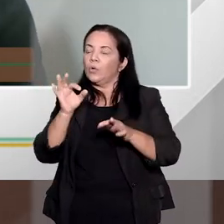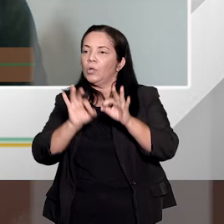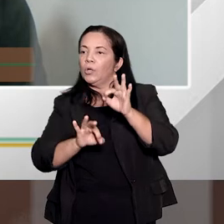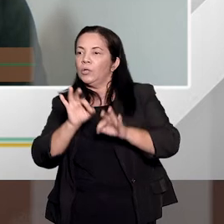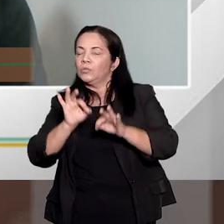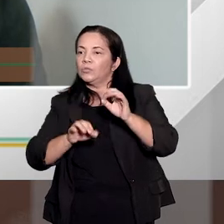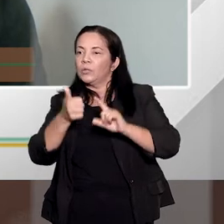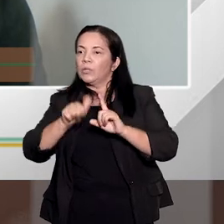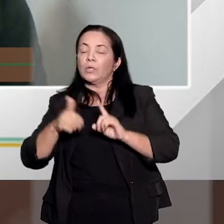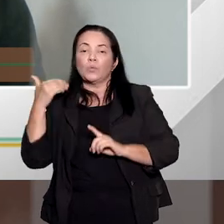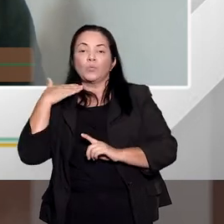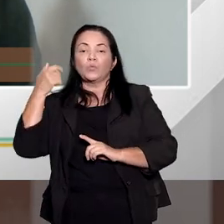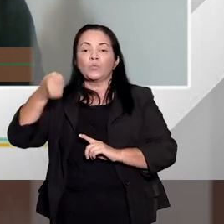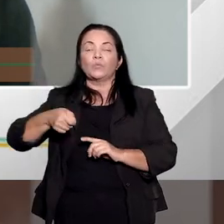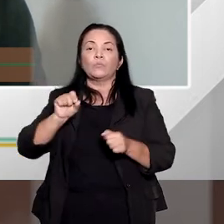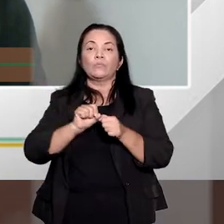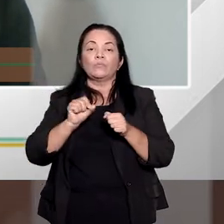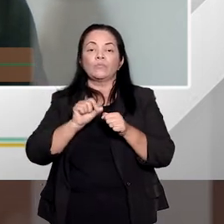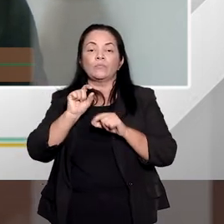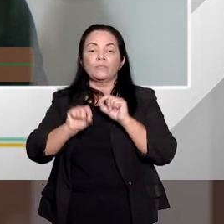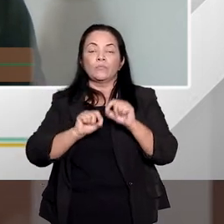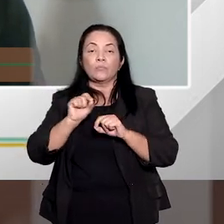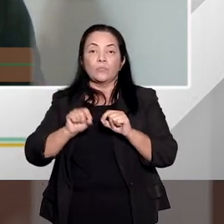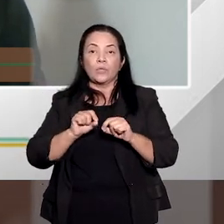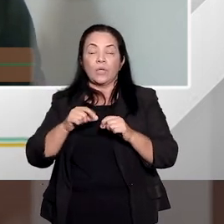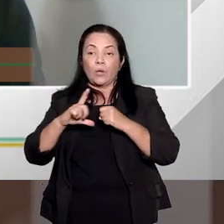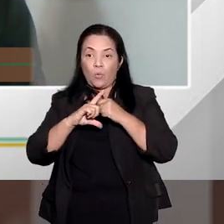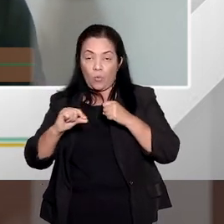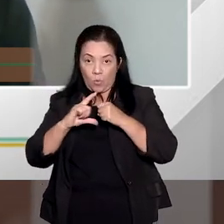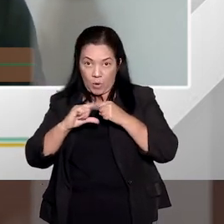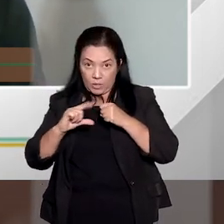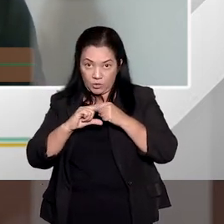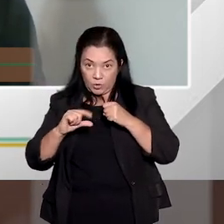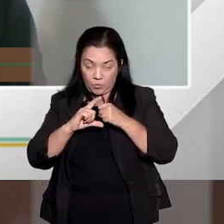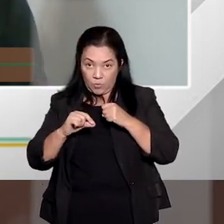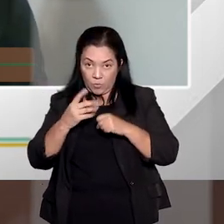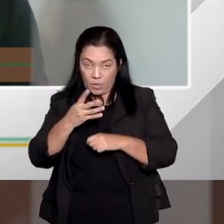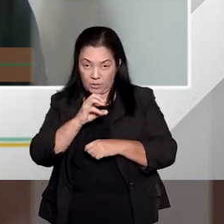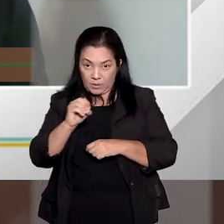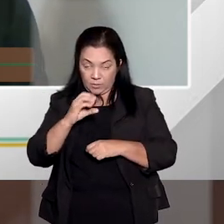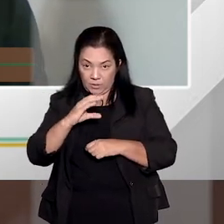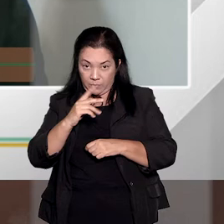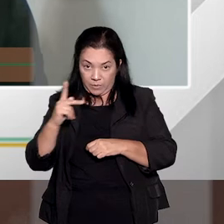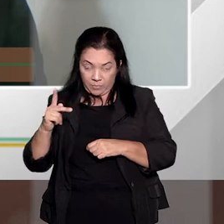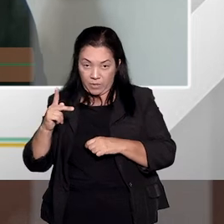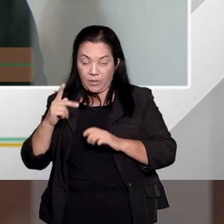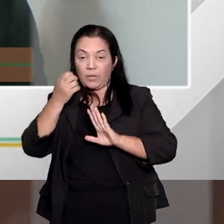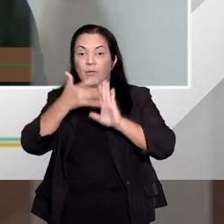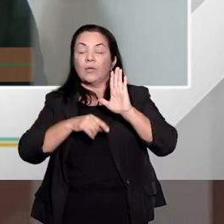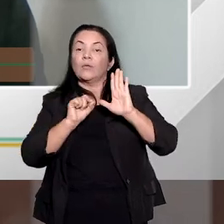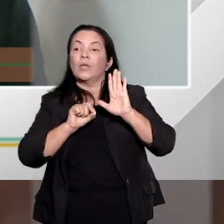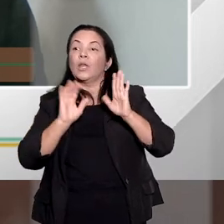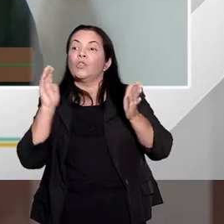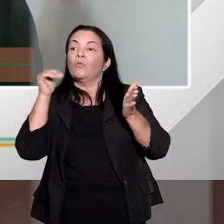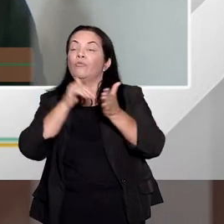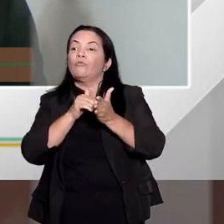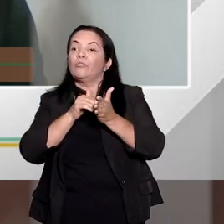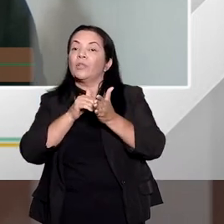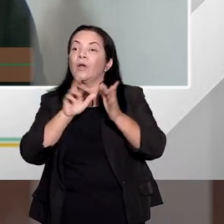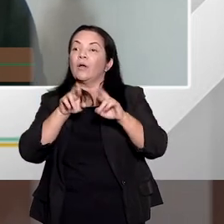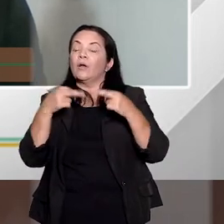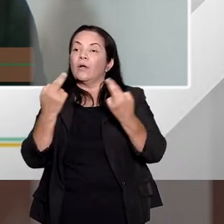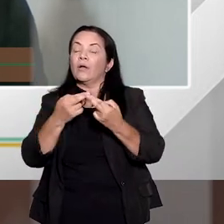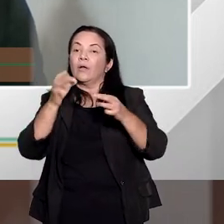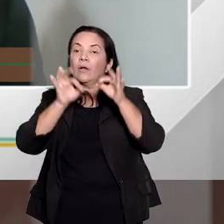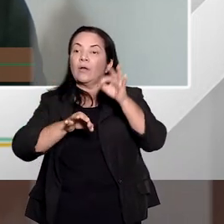e os juízes o que eles fazem? Em tese, se você for seguir o artigo 400 do CPP, ao final dessa audiência teria que ter lá os debates